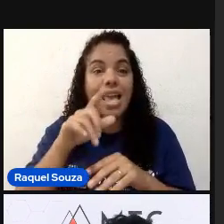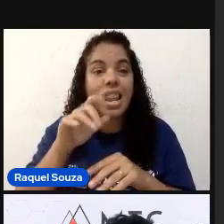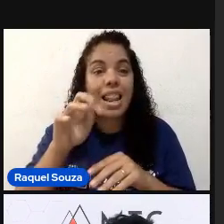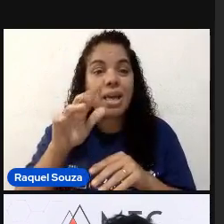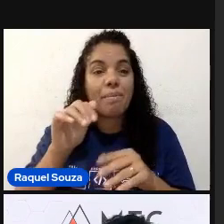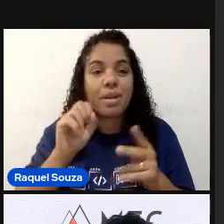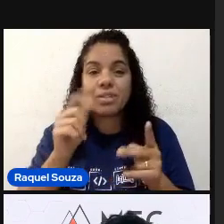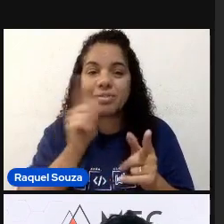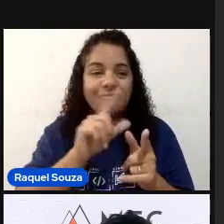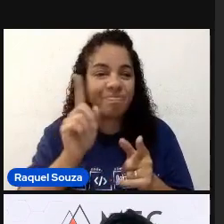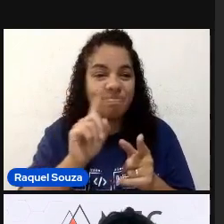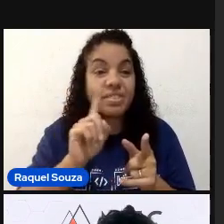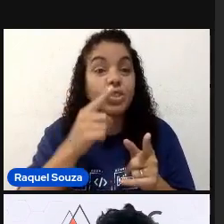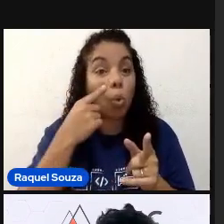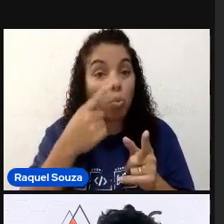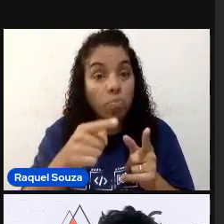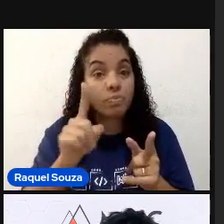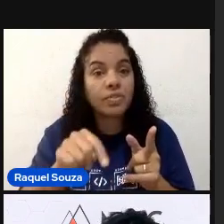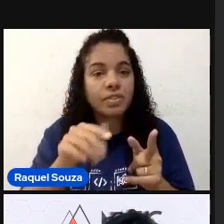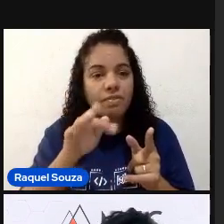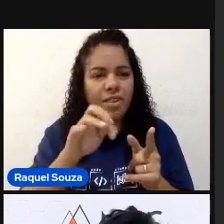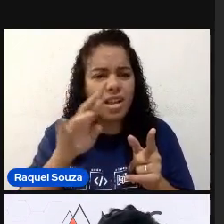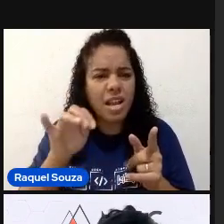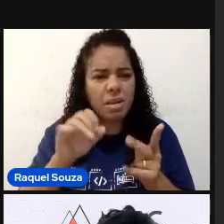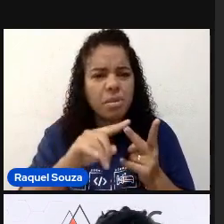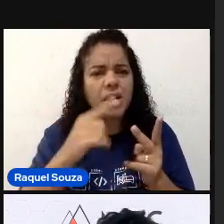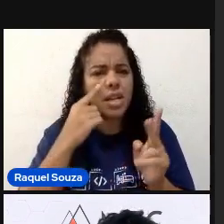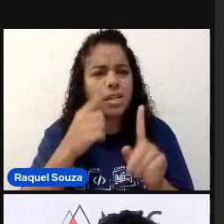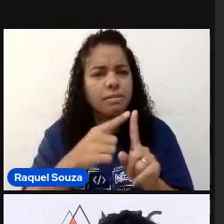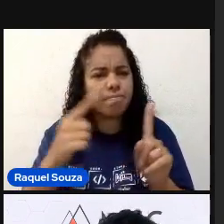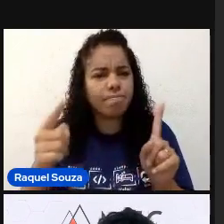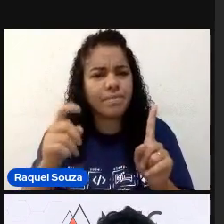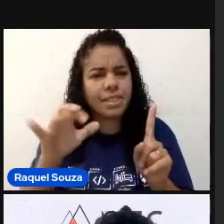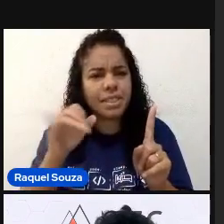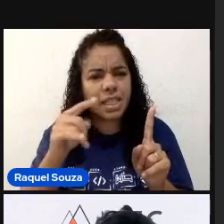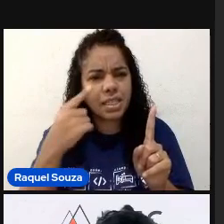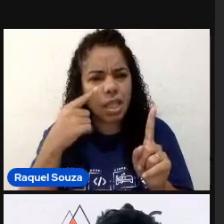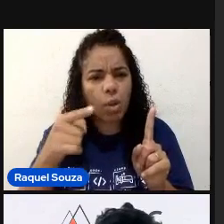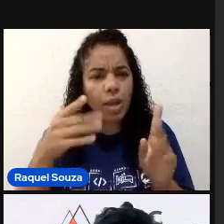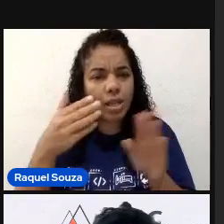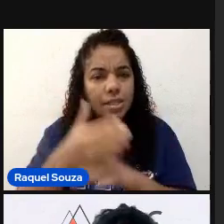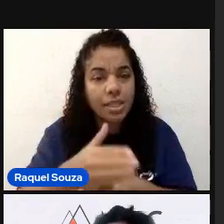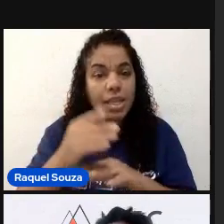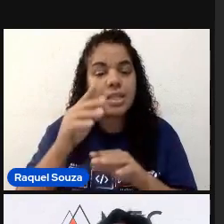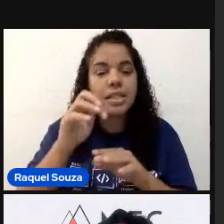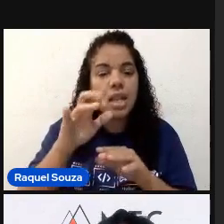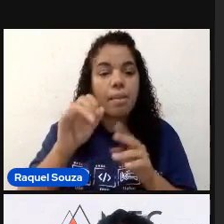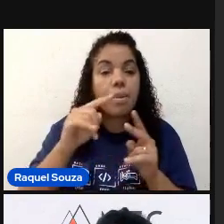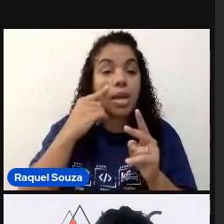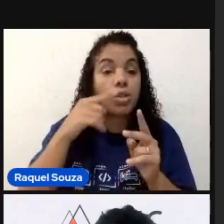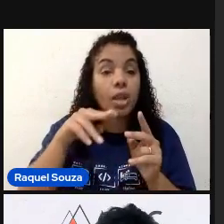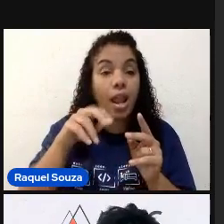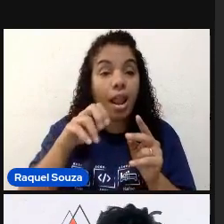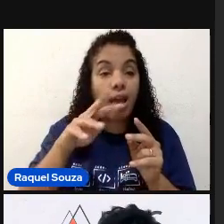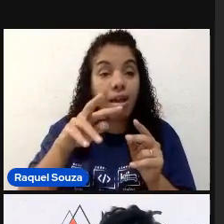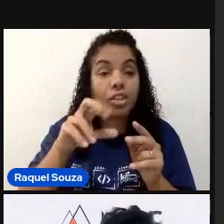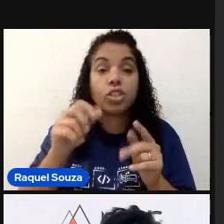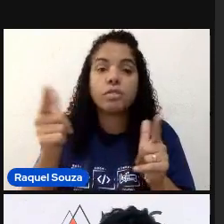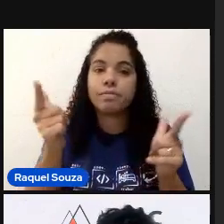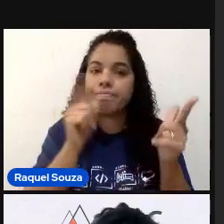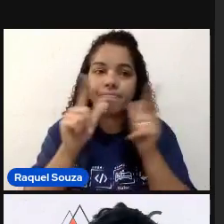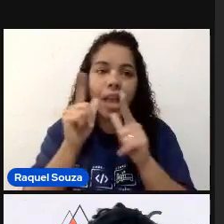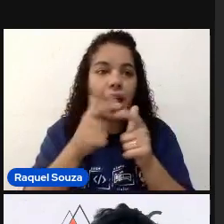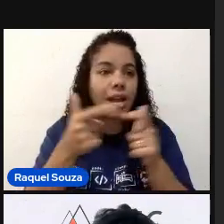Então, quando a gente vê uma ferramenta. Uma extensão da ferramenta. Que ela acessa os elementos nativos. É um ganho enorme.